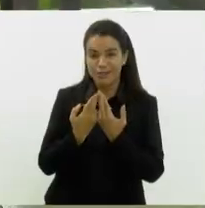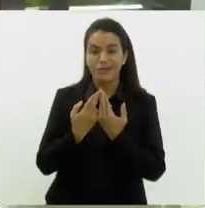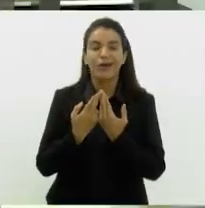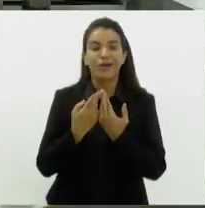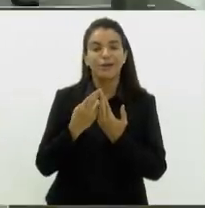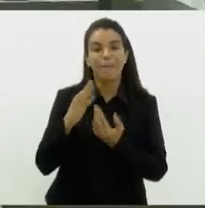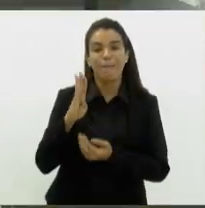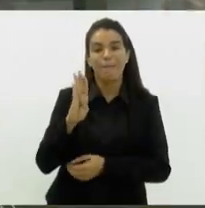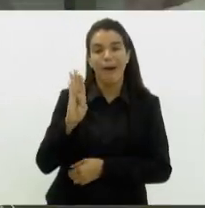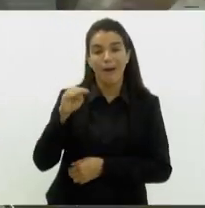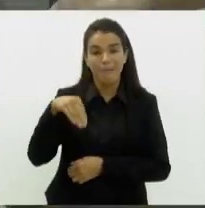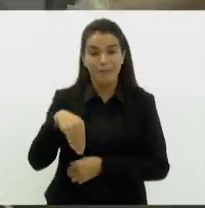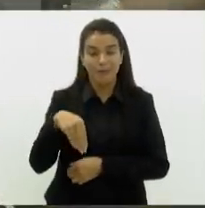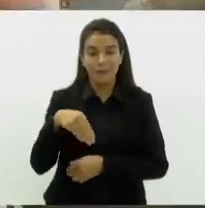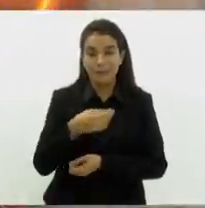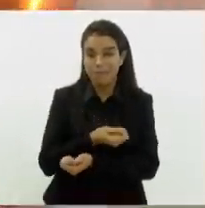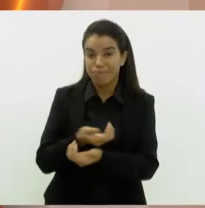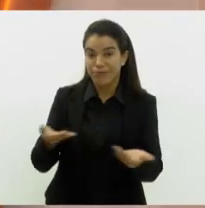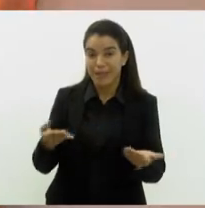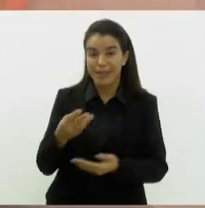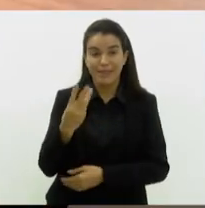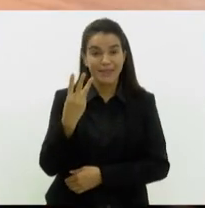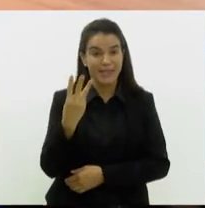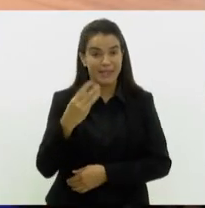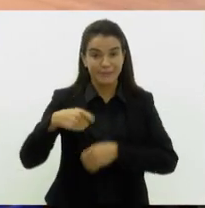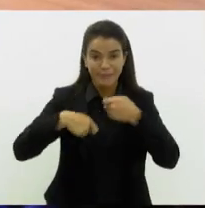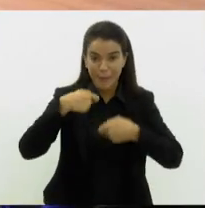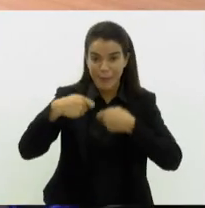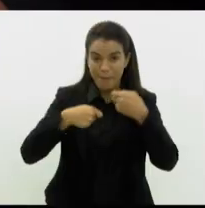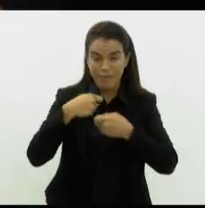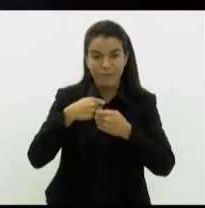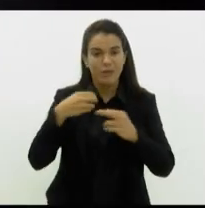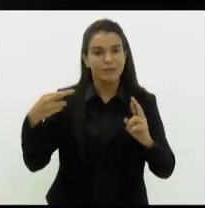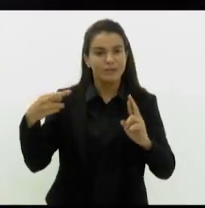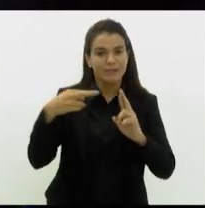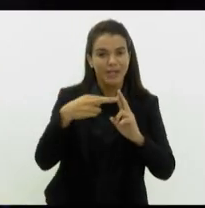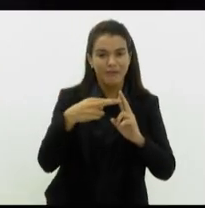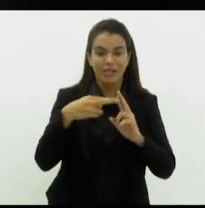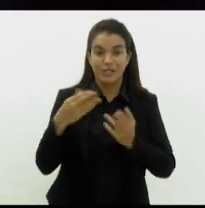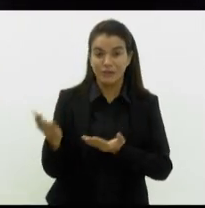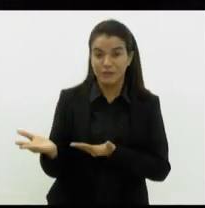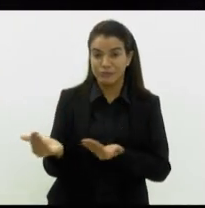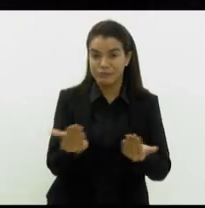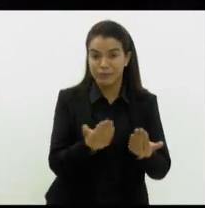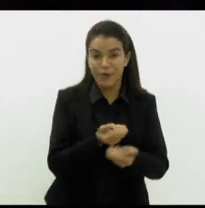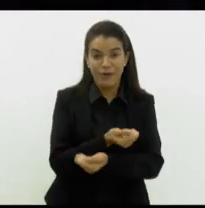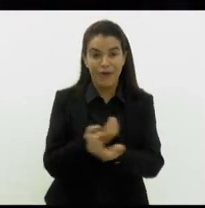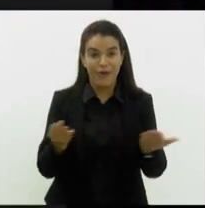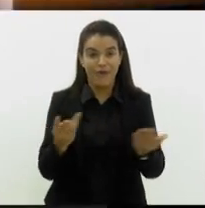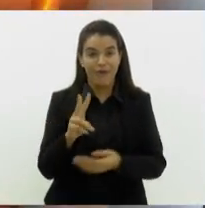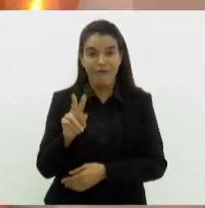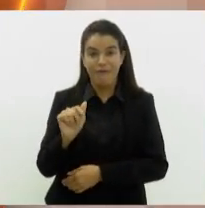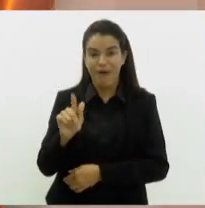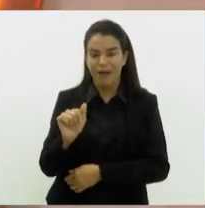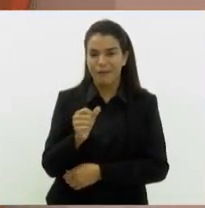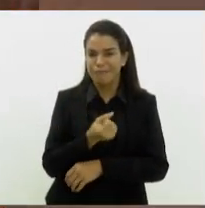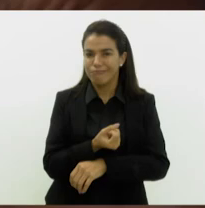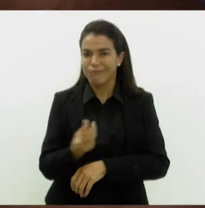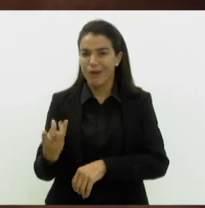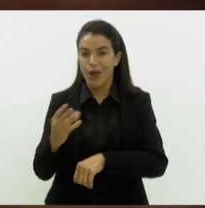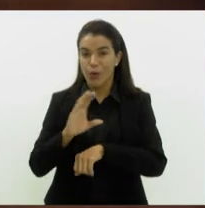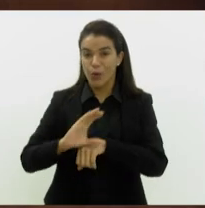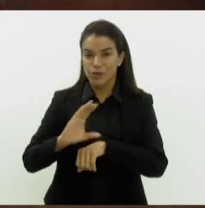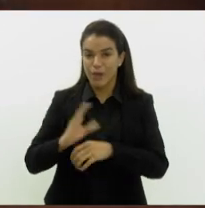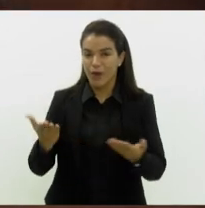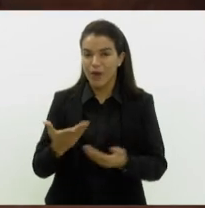do estado a servir três refeições. Centro de Referência da Juventude oferece vagas para diversos cursos. E é hora de